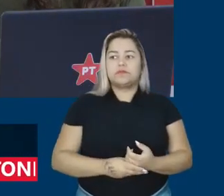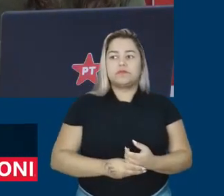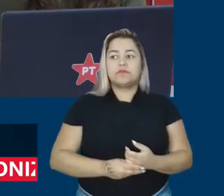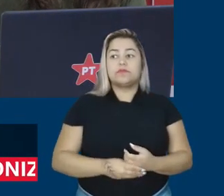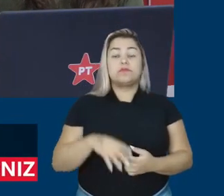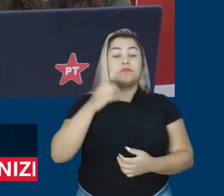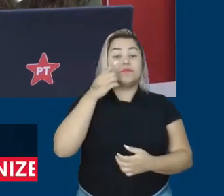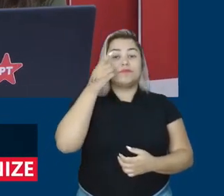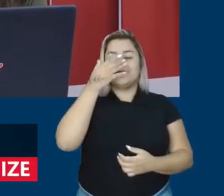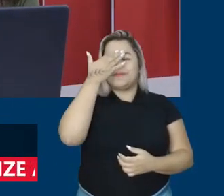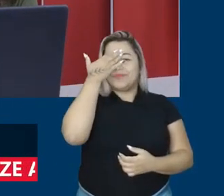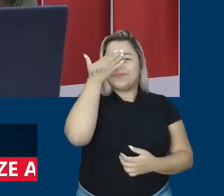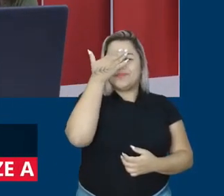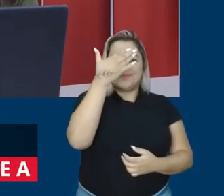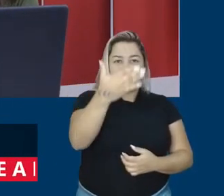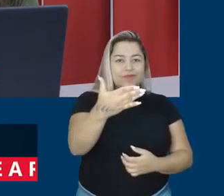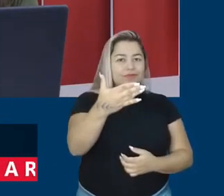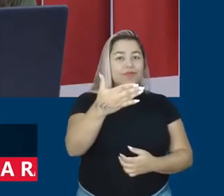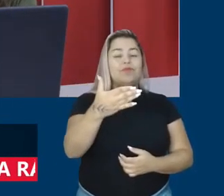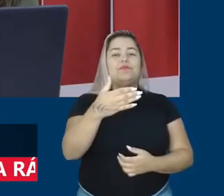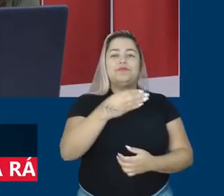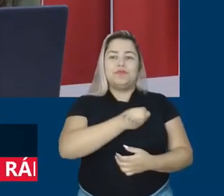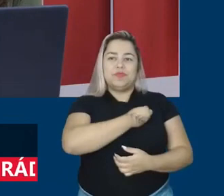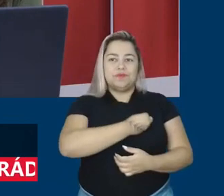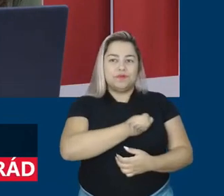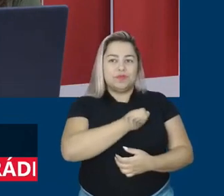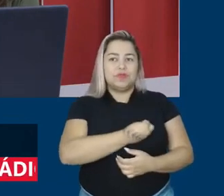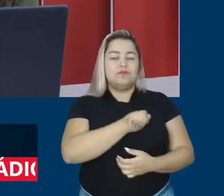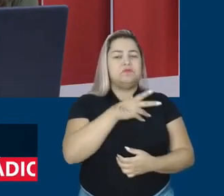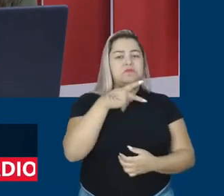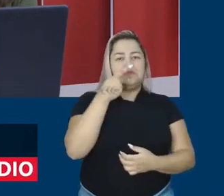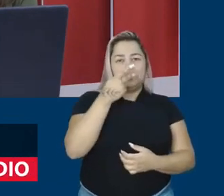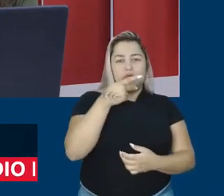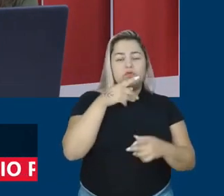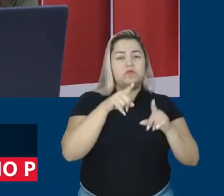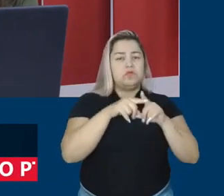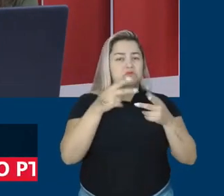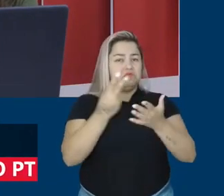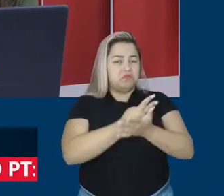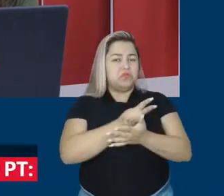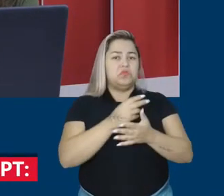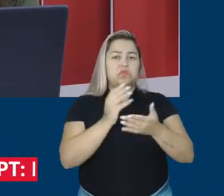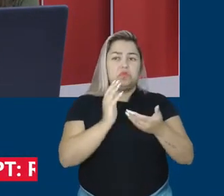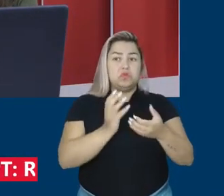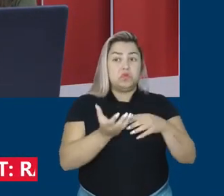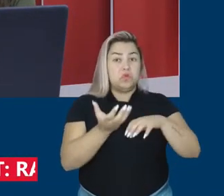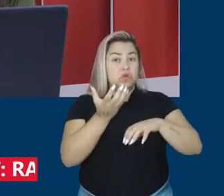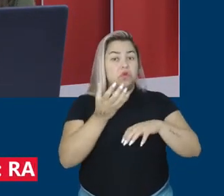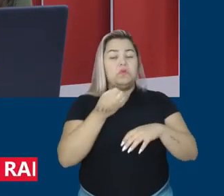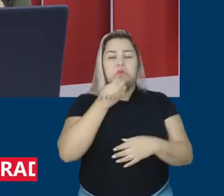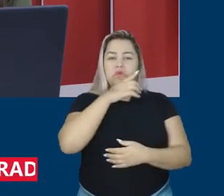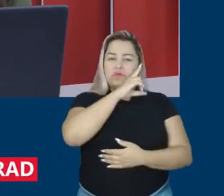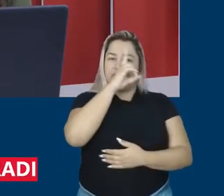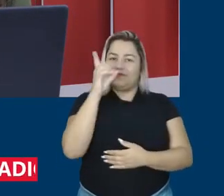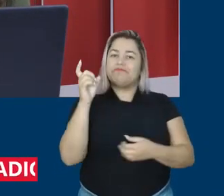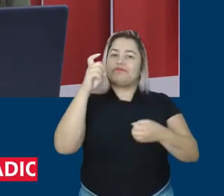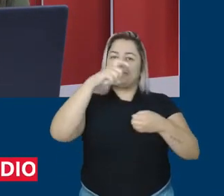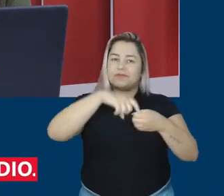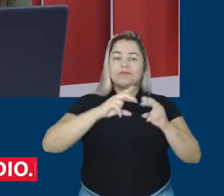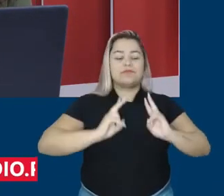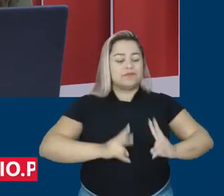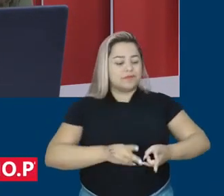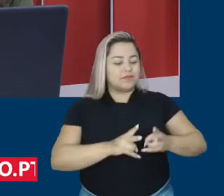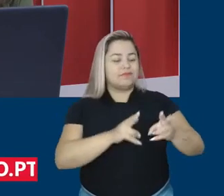Eu agradeço muito a sua participação aqui com a gente, trazendo essas atualizações do Congresso. Muito obrigada. Bom dia para o senhor. E volte sempre.